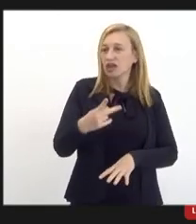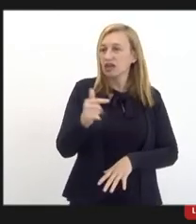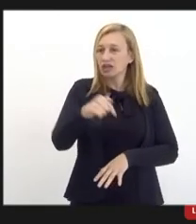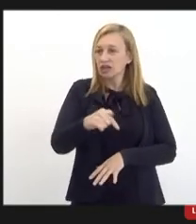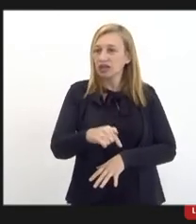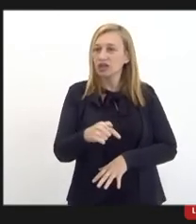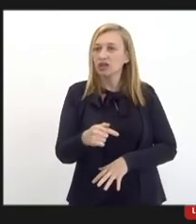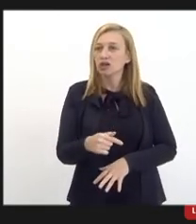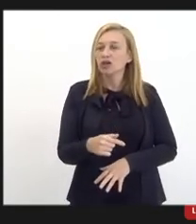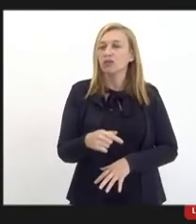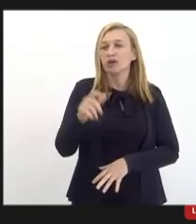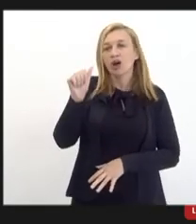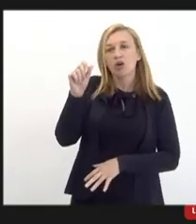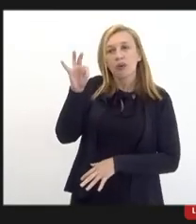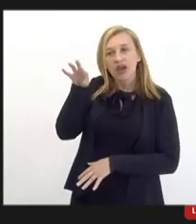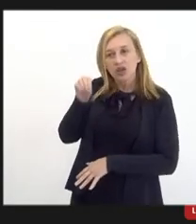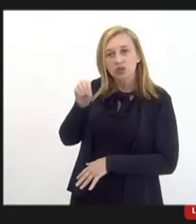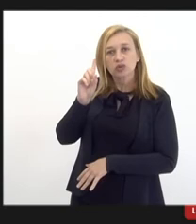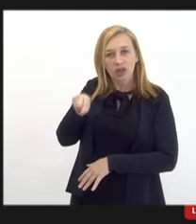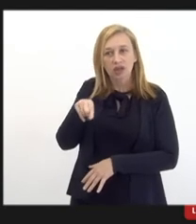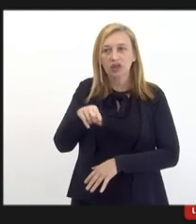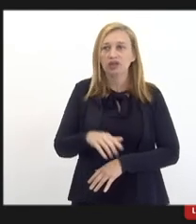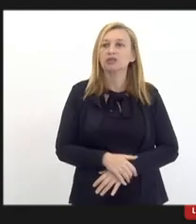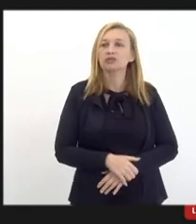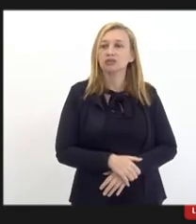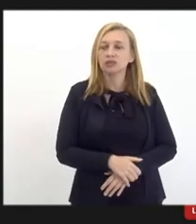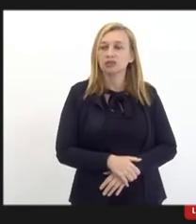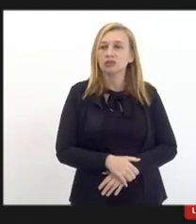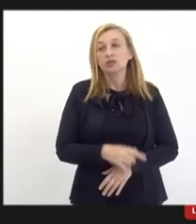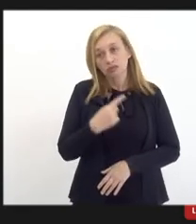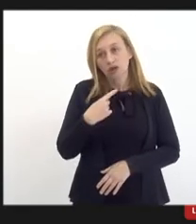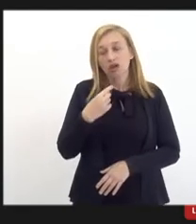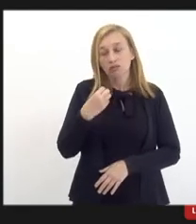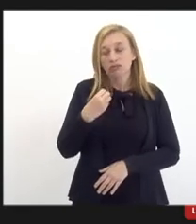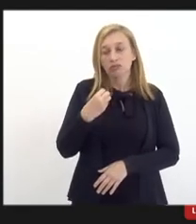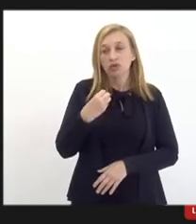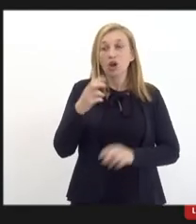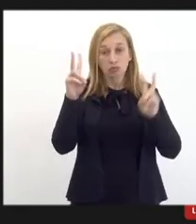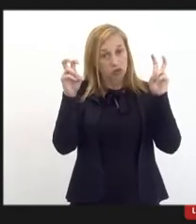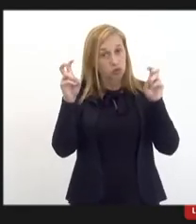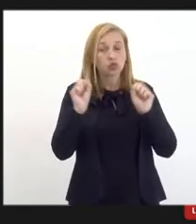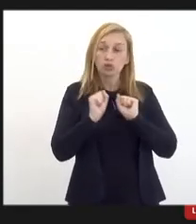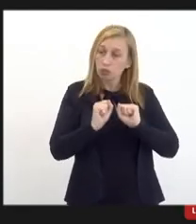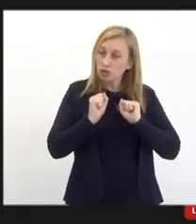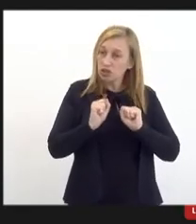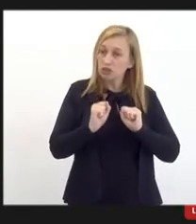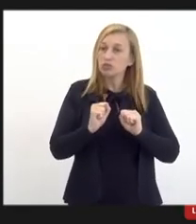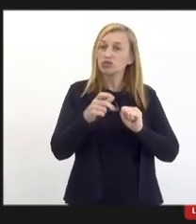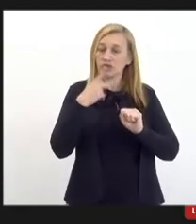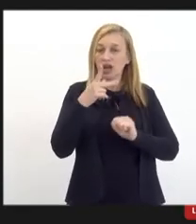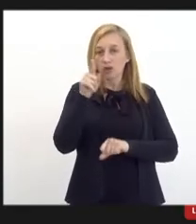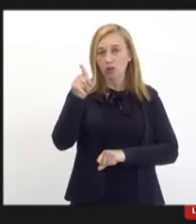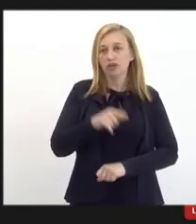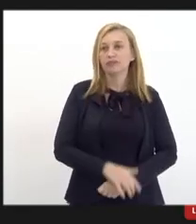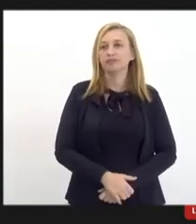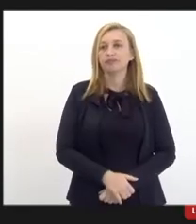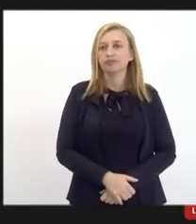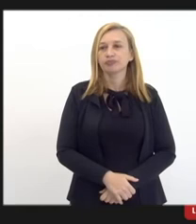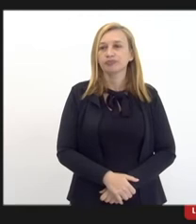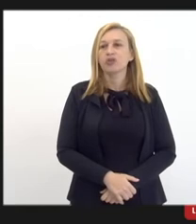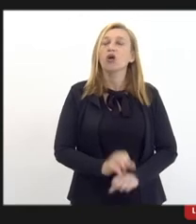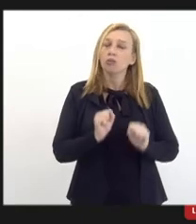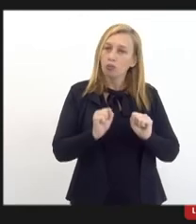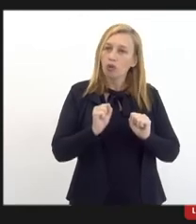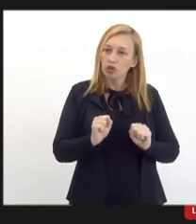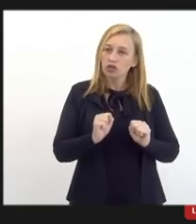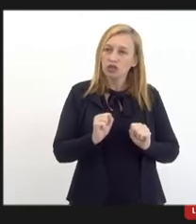pelo Alberto. Isso é uma questão que nós podemos, inclusive, tratar com ele. Então, a gente